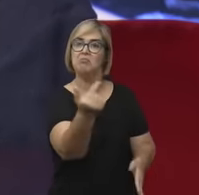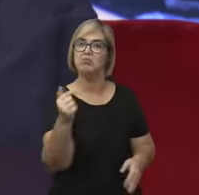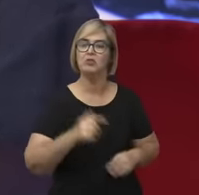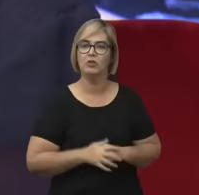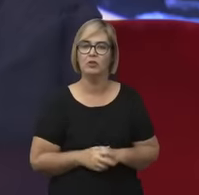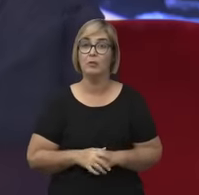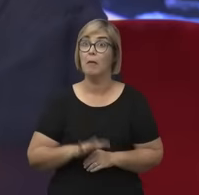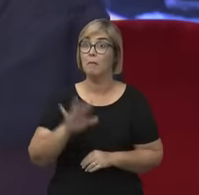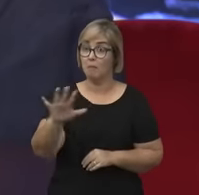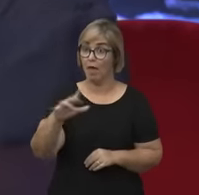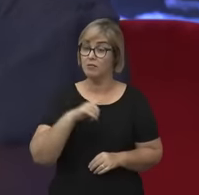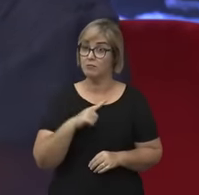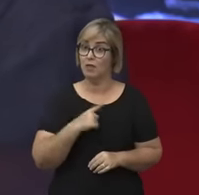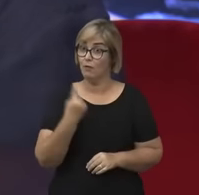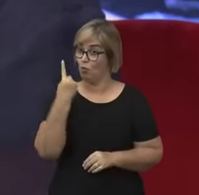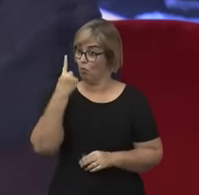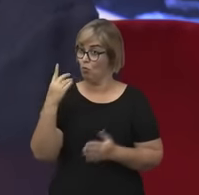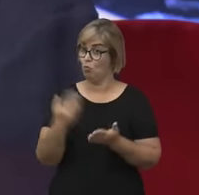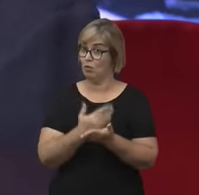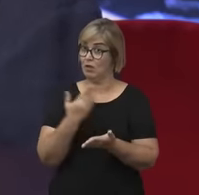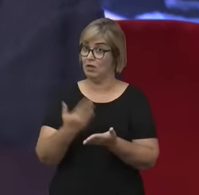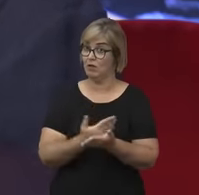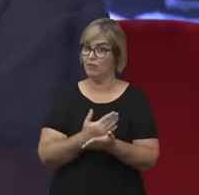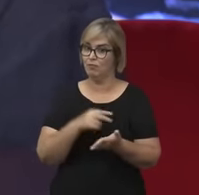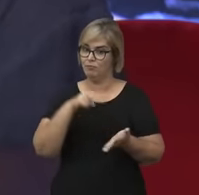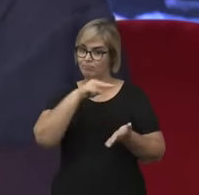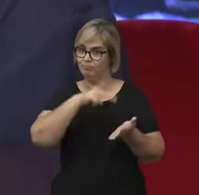uma obra em francês